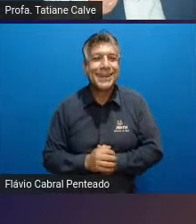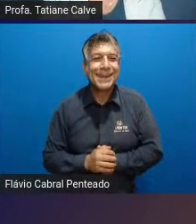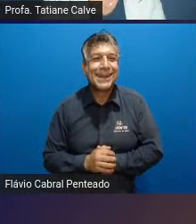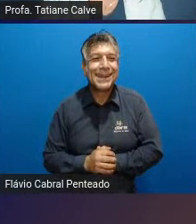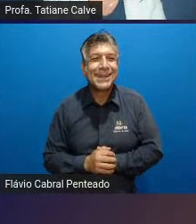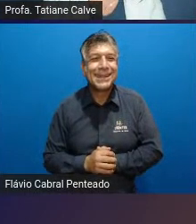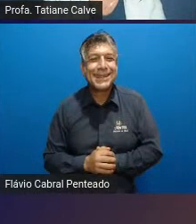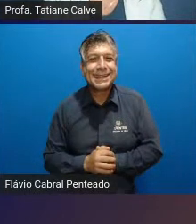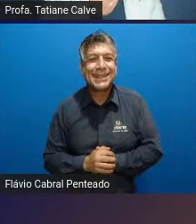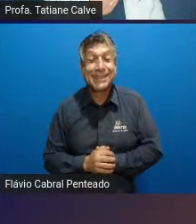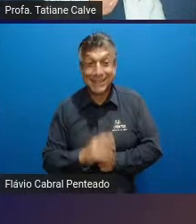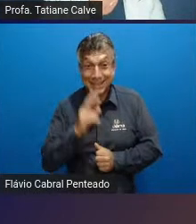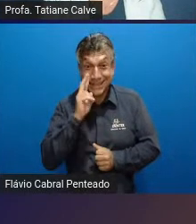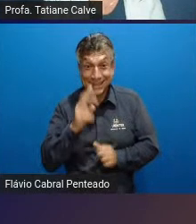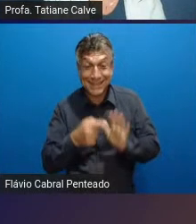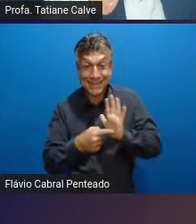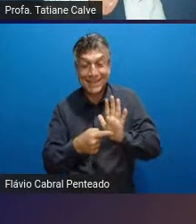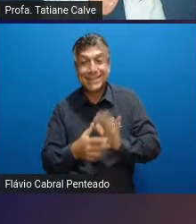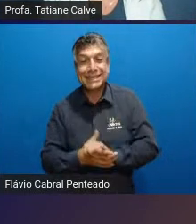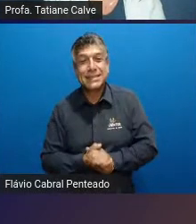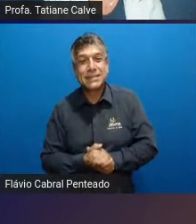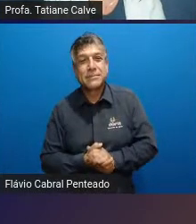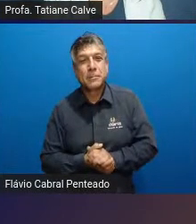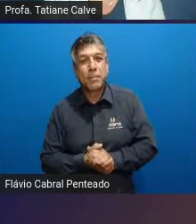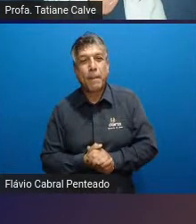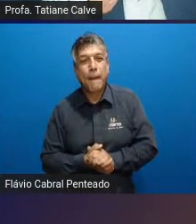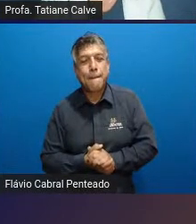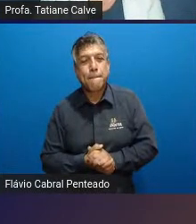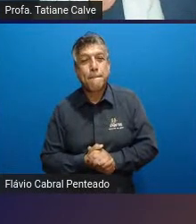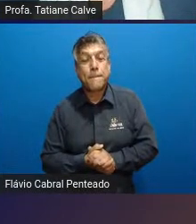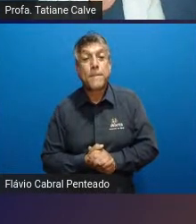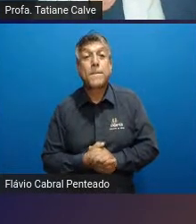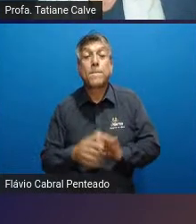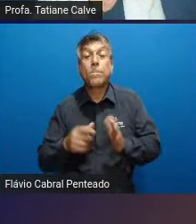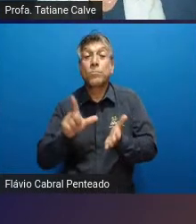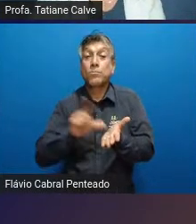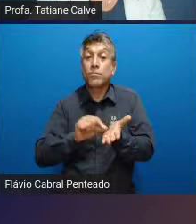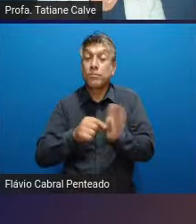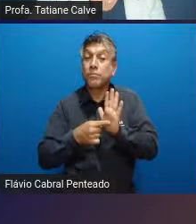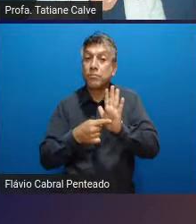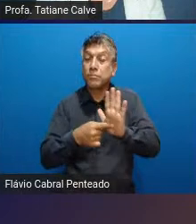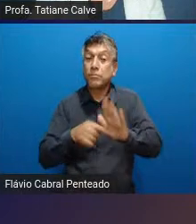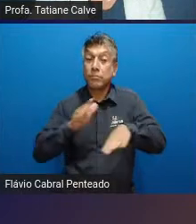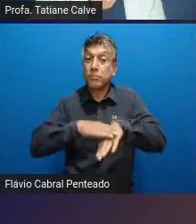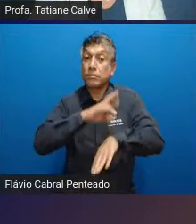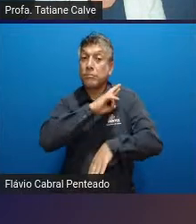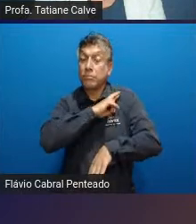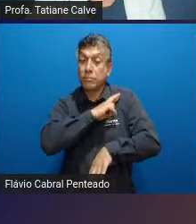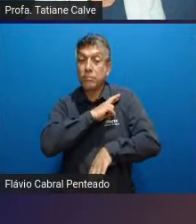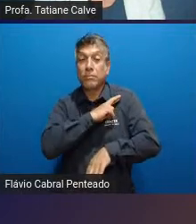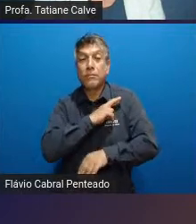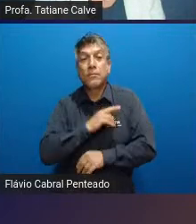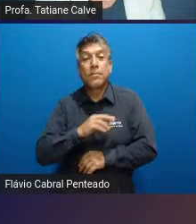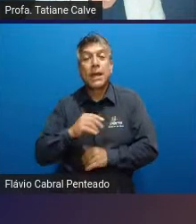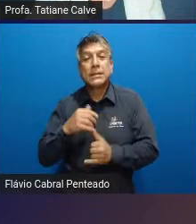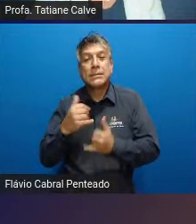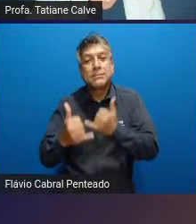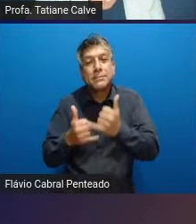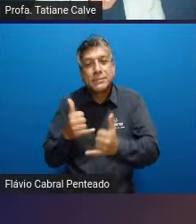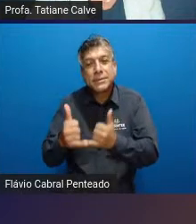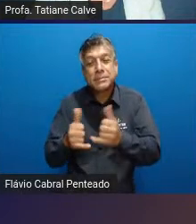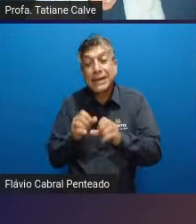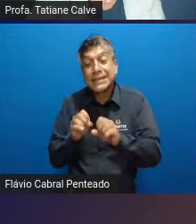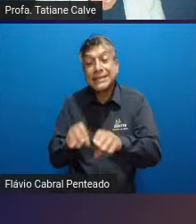e vamos lá então o artigo demonstrou o papel da lúdicidade nas experiências de